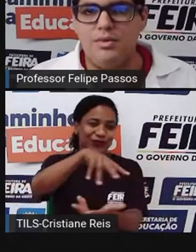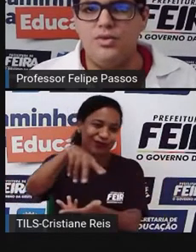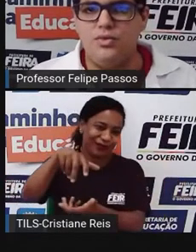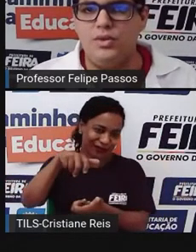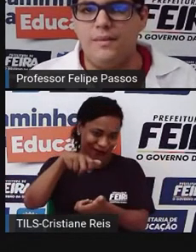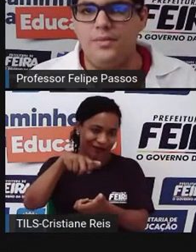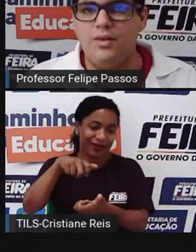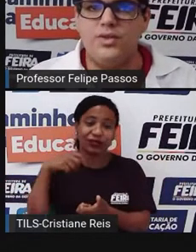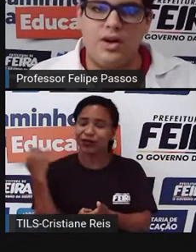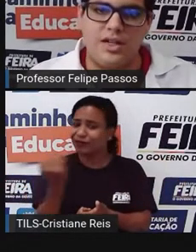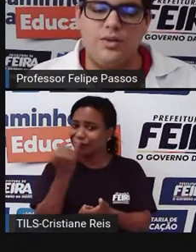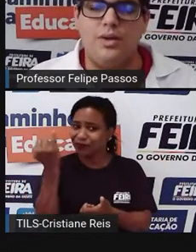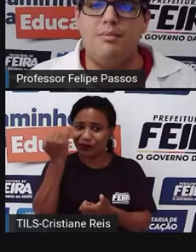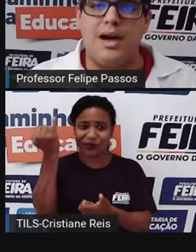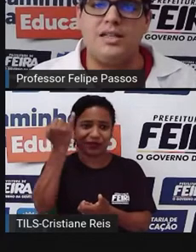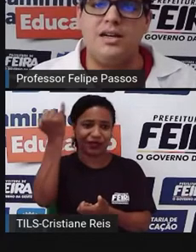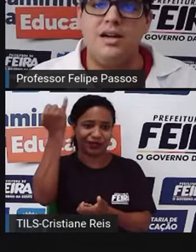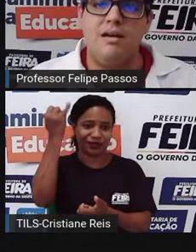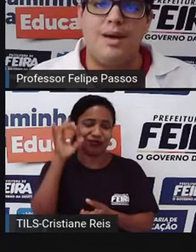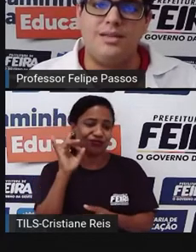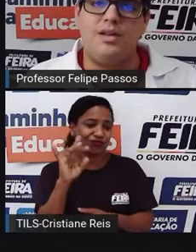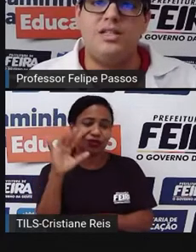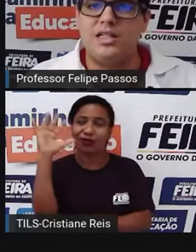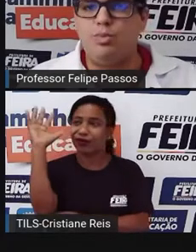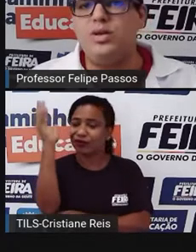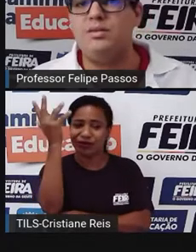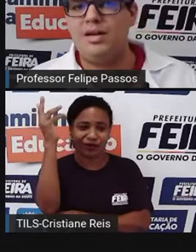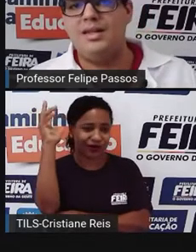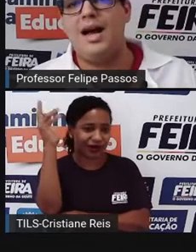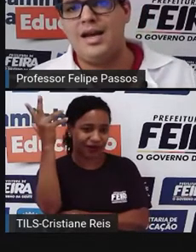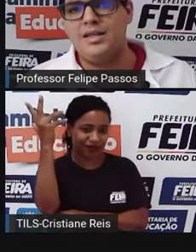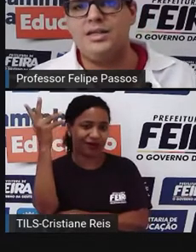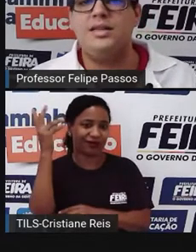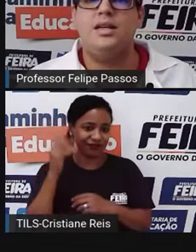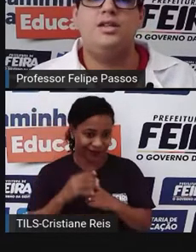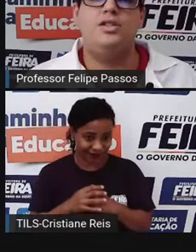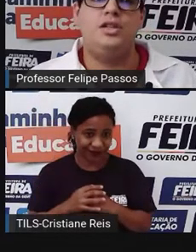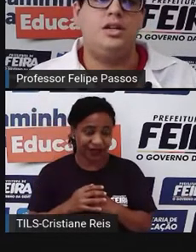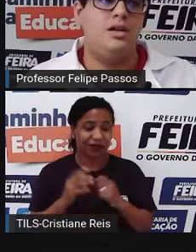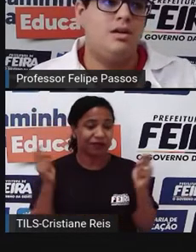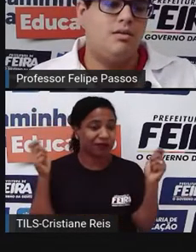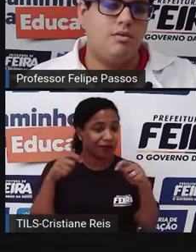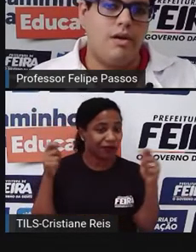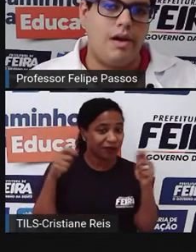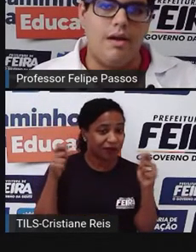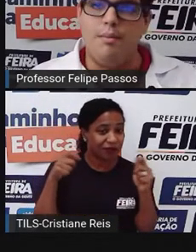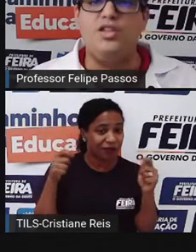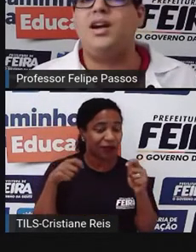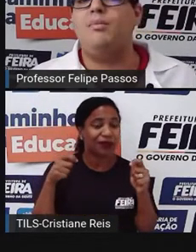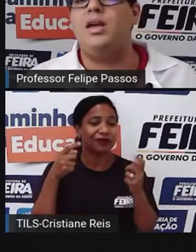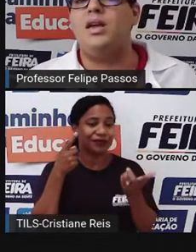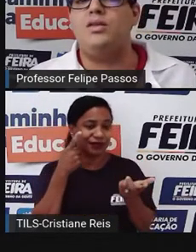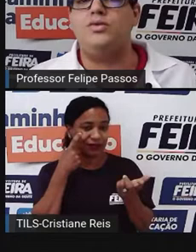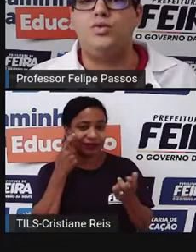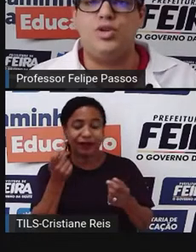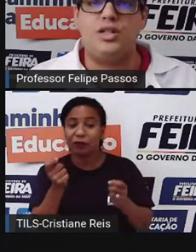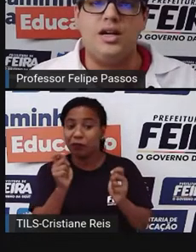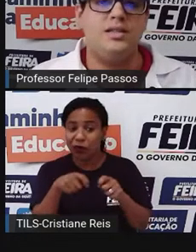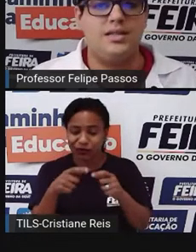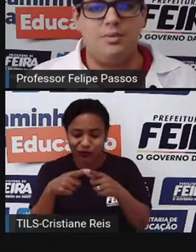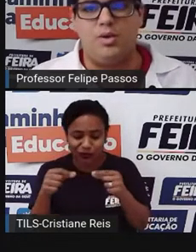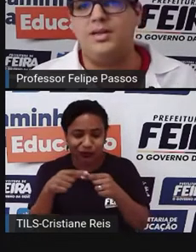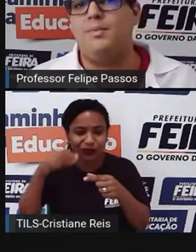importância absurda, não só a questão climática, mas imagina as possibilidades de medicamentos,